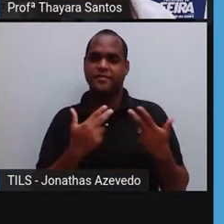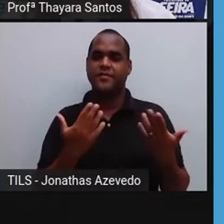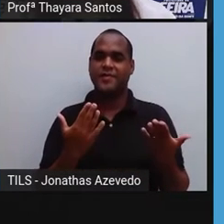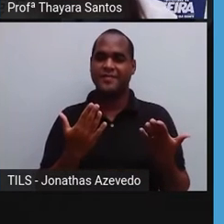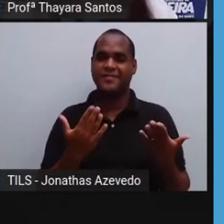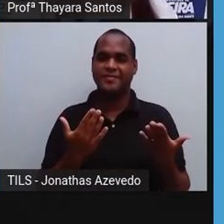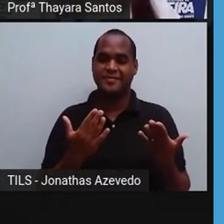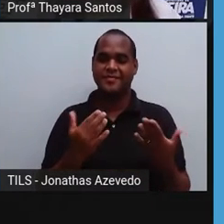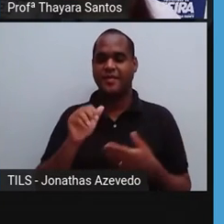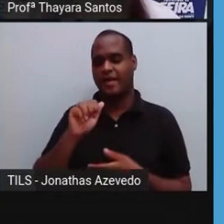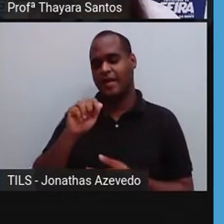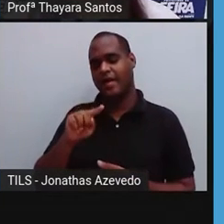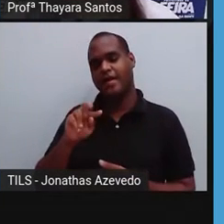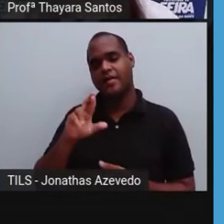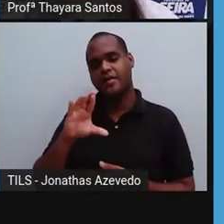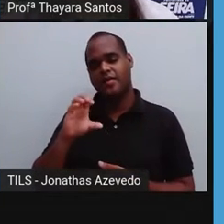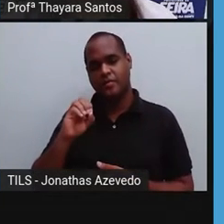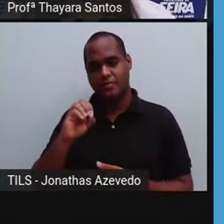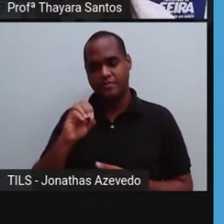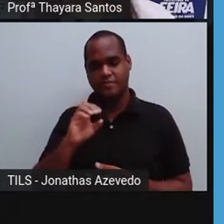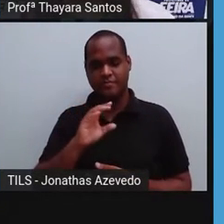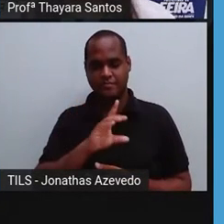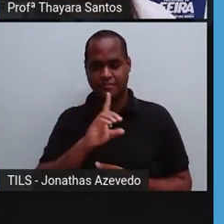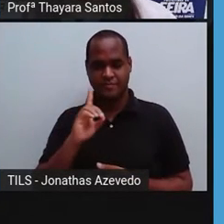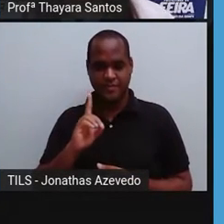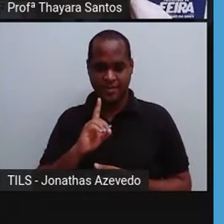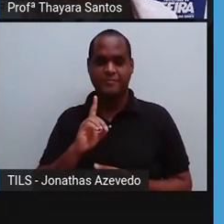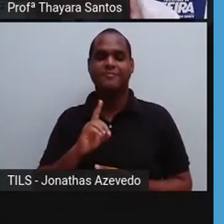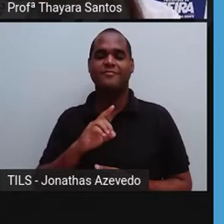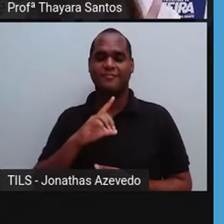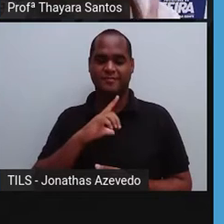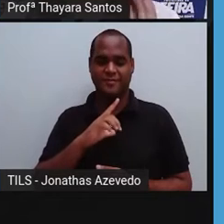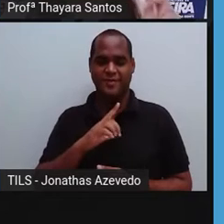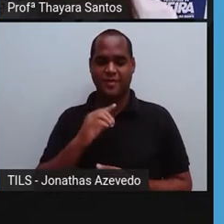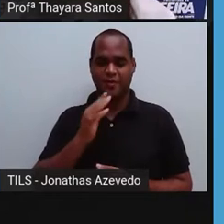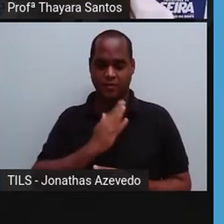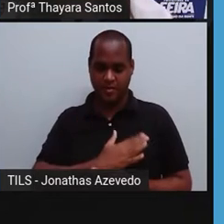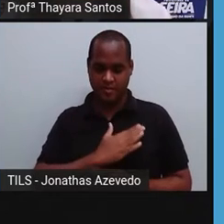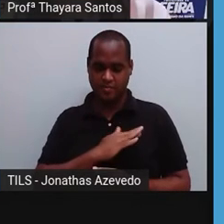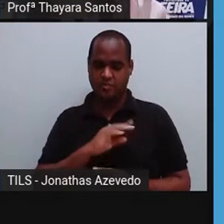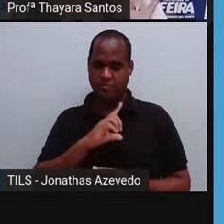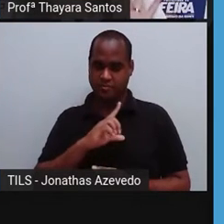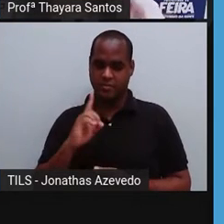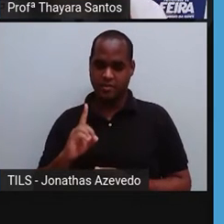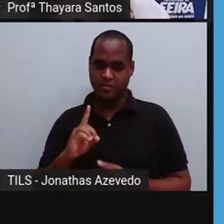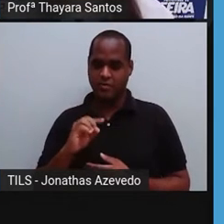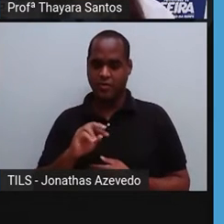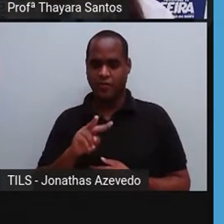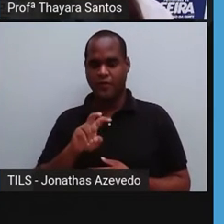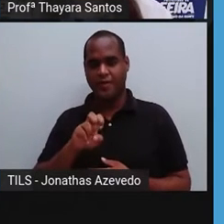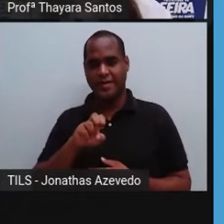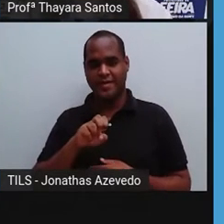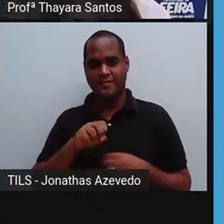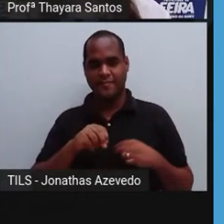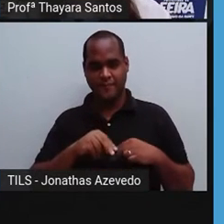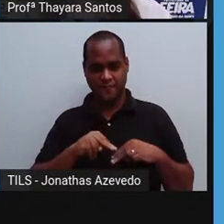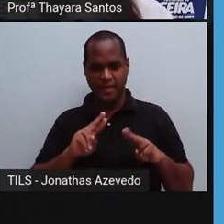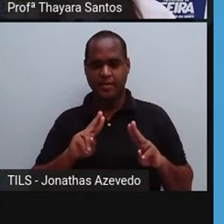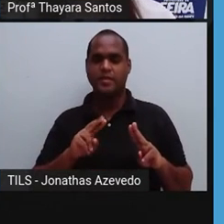direito do coração. Porque a gente vai ver que o coração, ele tem dois átrios e dois ventrículos daqui a pouquinho.